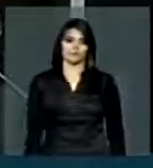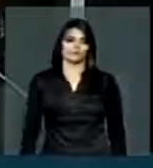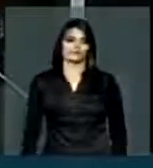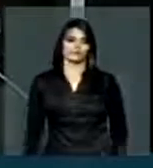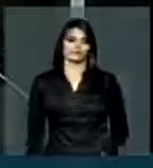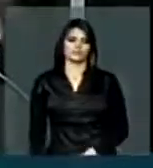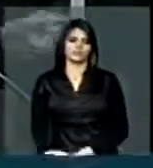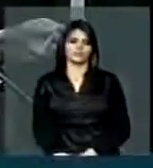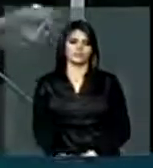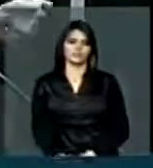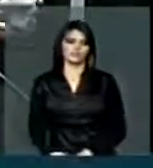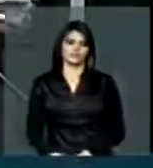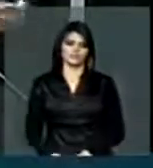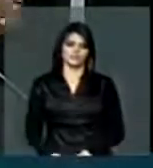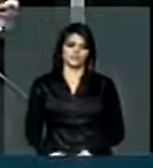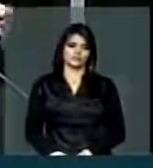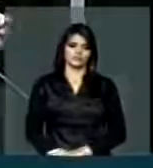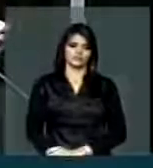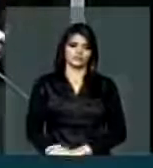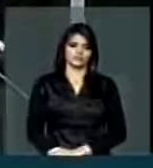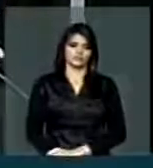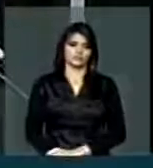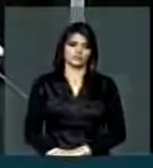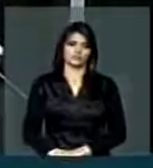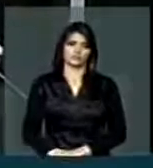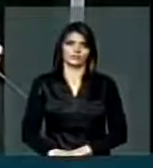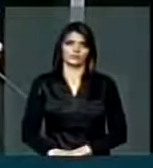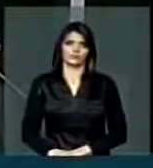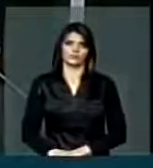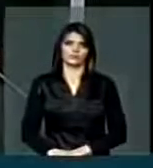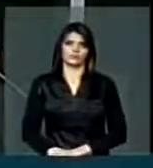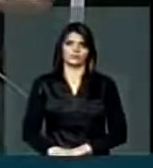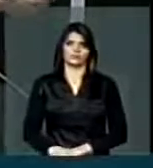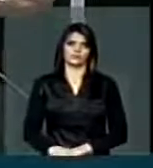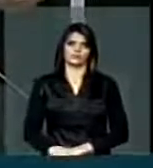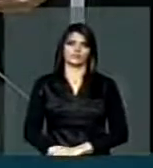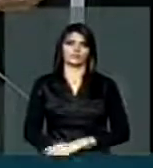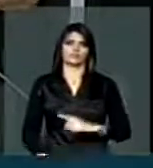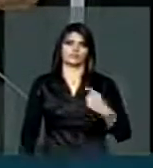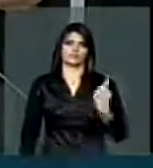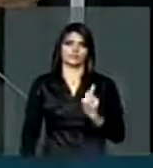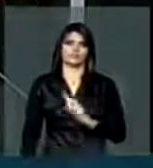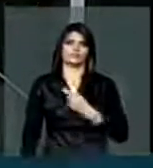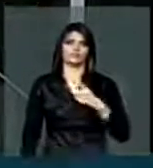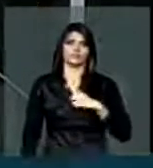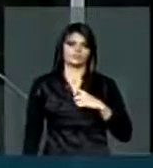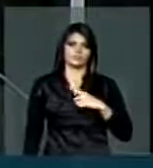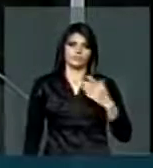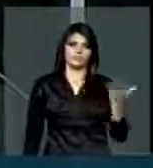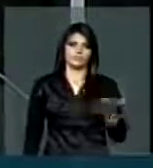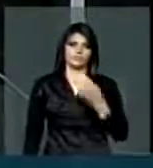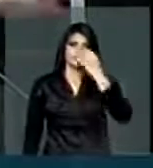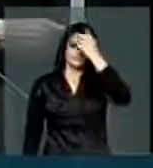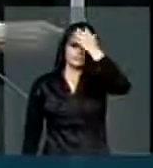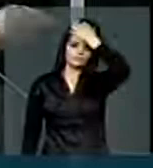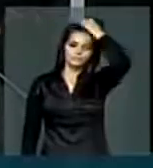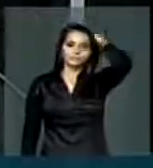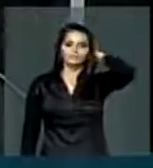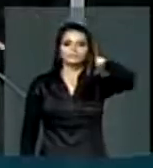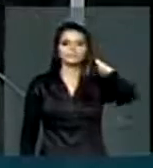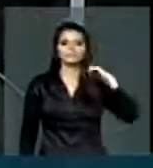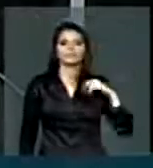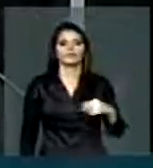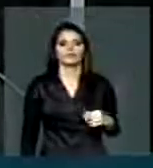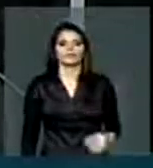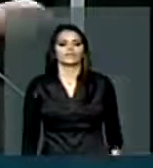que tem, nós temos aqui, pessoas,